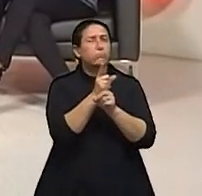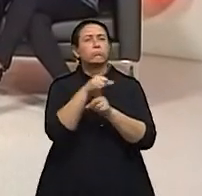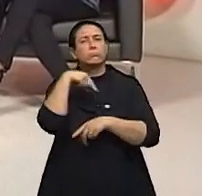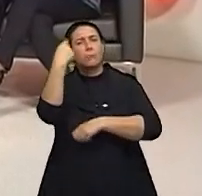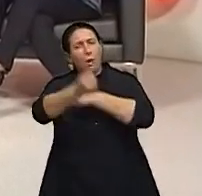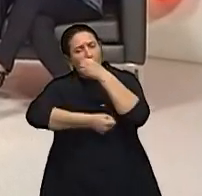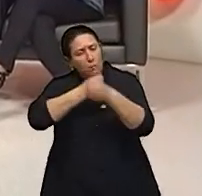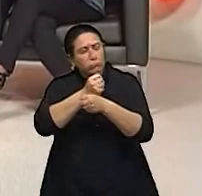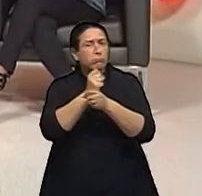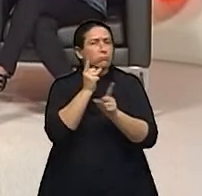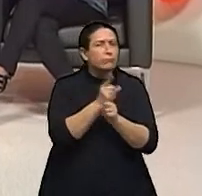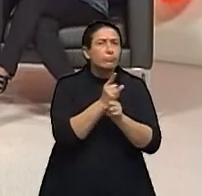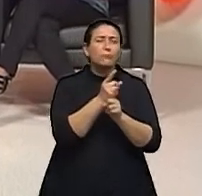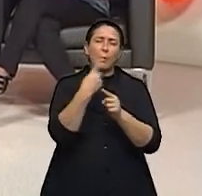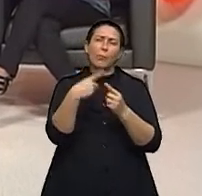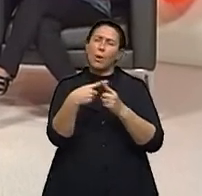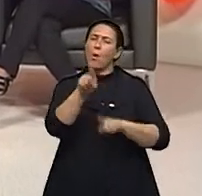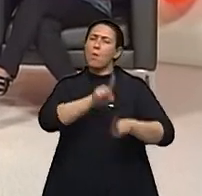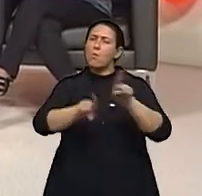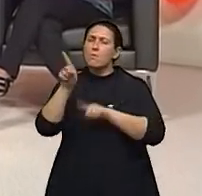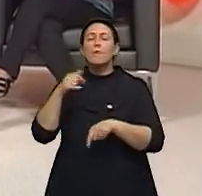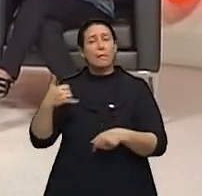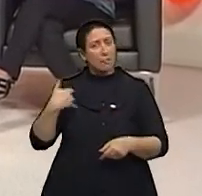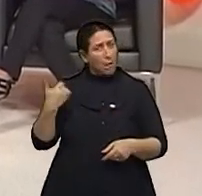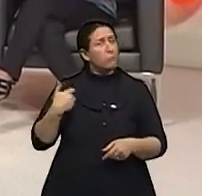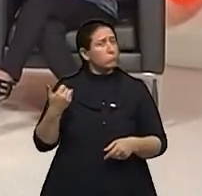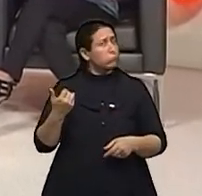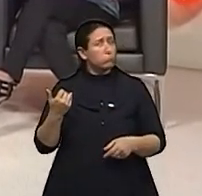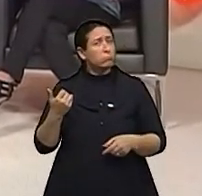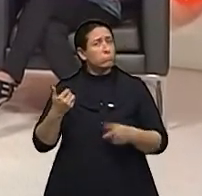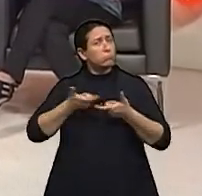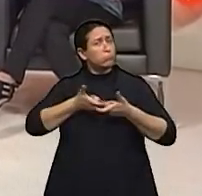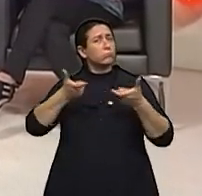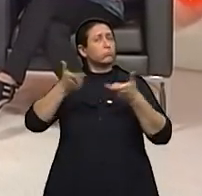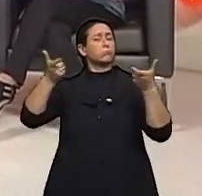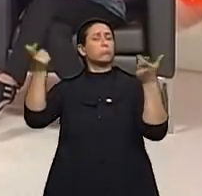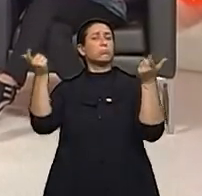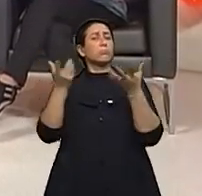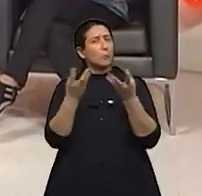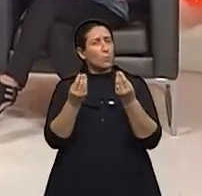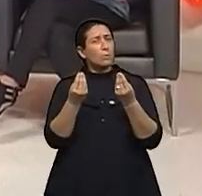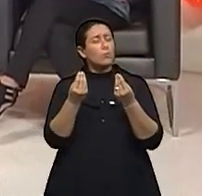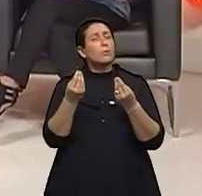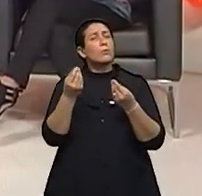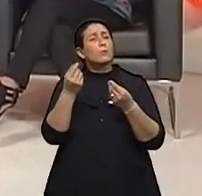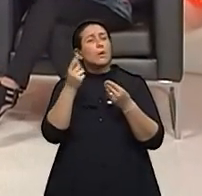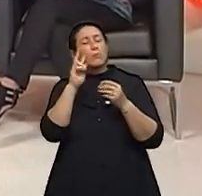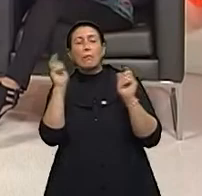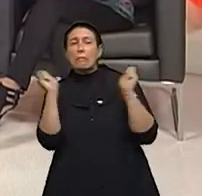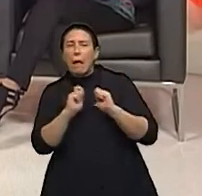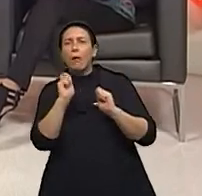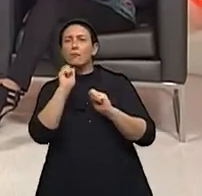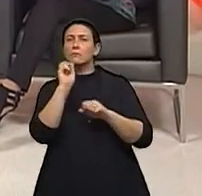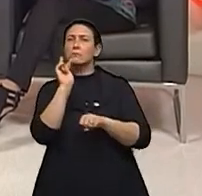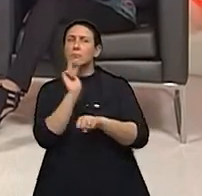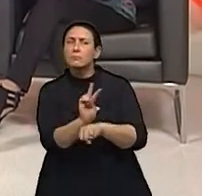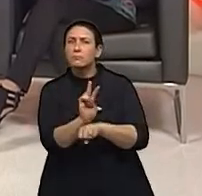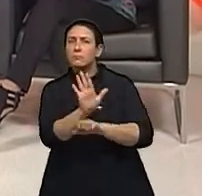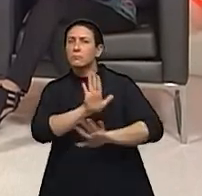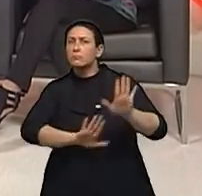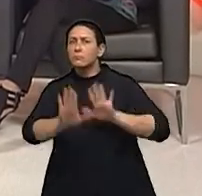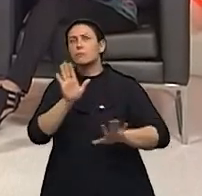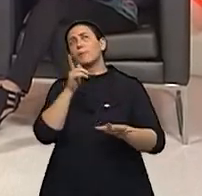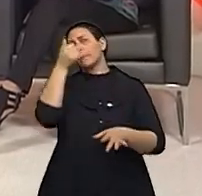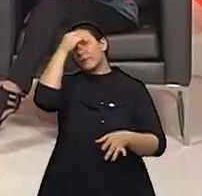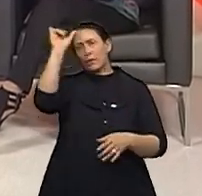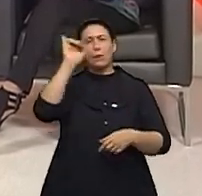e em algumas idades até, está confirmado que isso aumenta muito a perspectiva de a gente não morrer